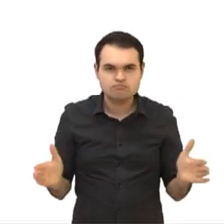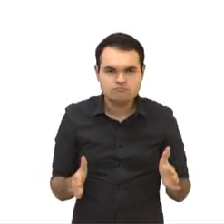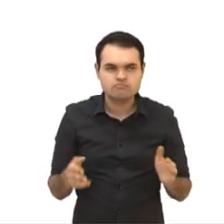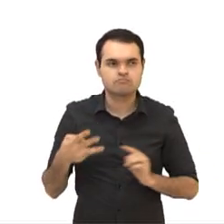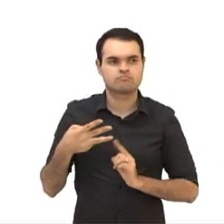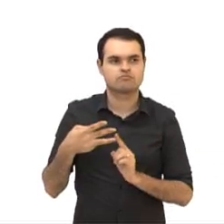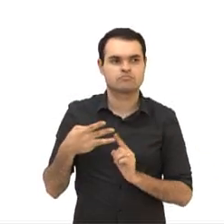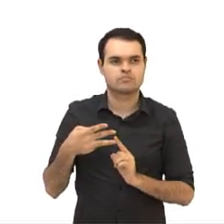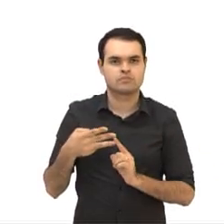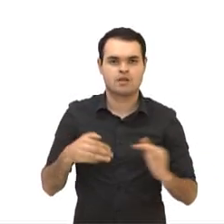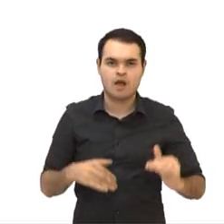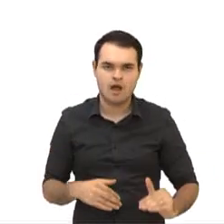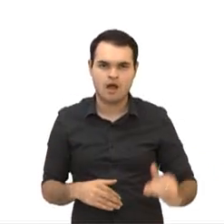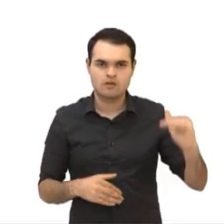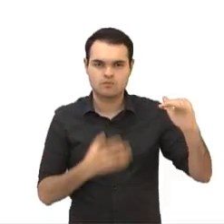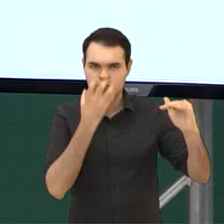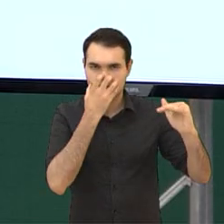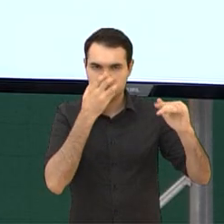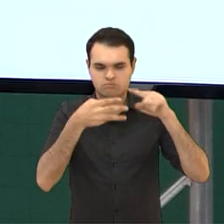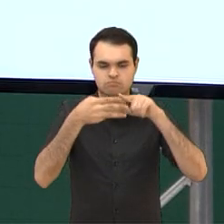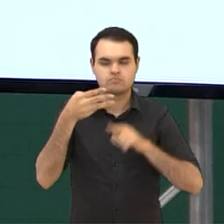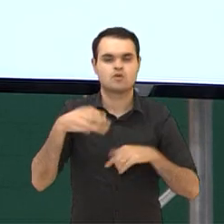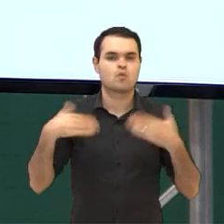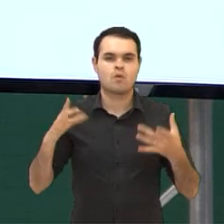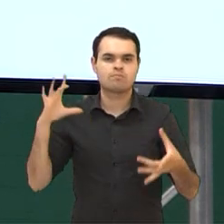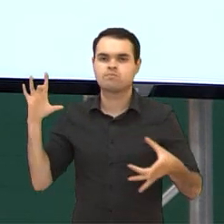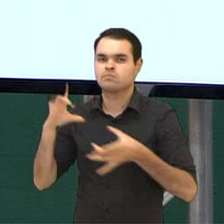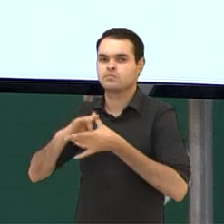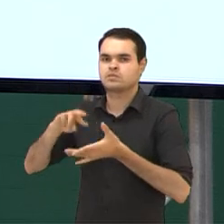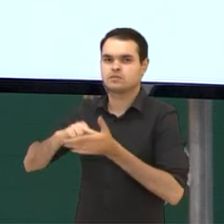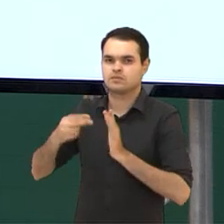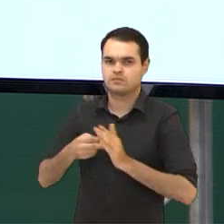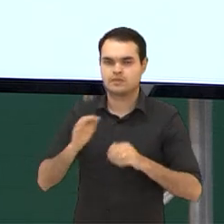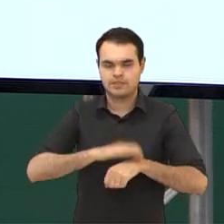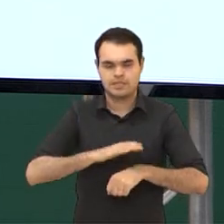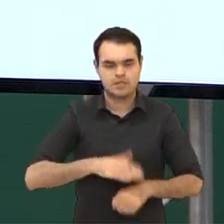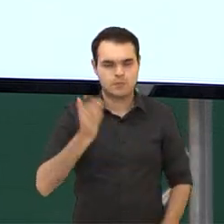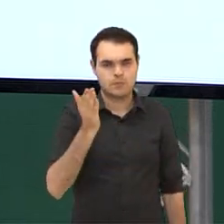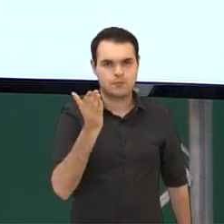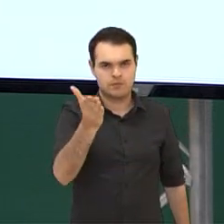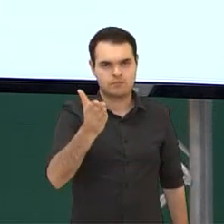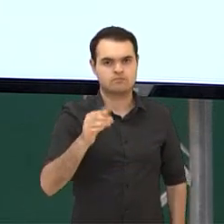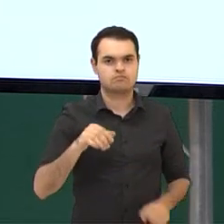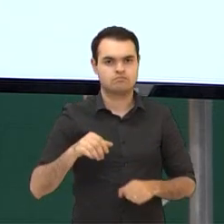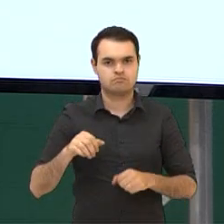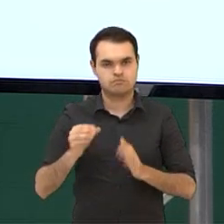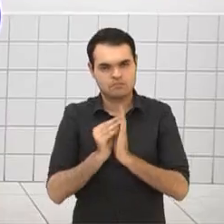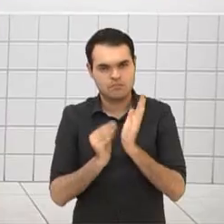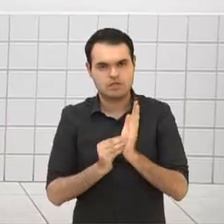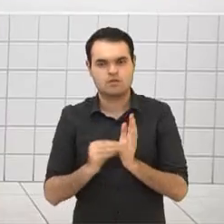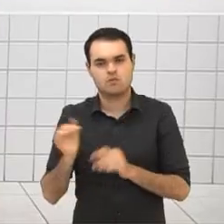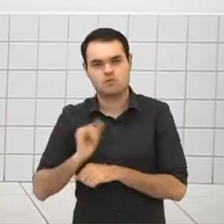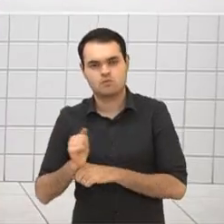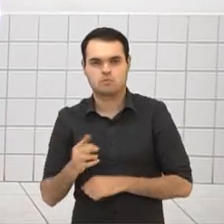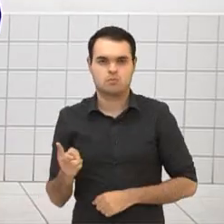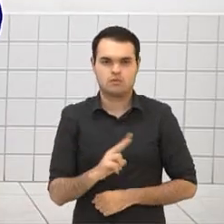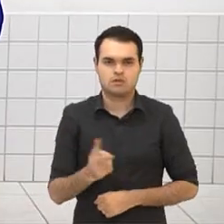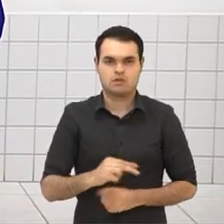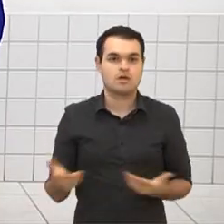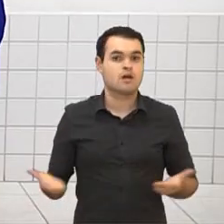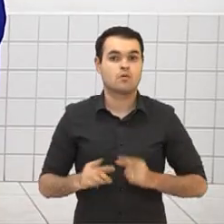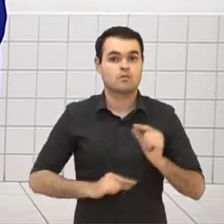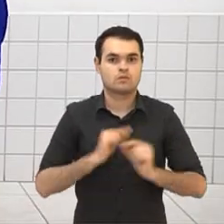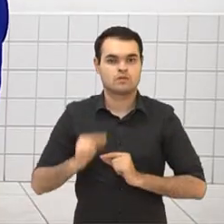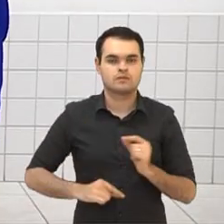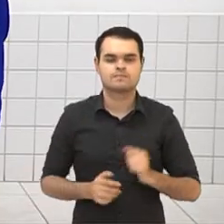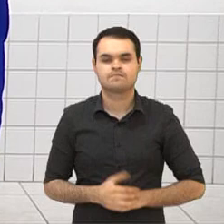adult dog. Tempo pra vocês poderem marcar a resposta correta aí no aplicativo, o pessoal do YouTube também. Enquanto isso, o que a gente